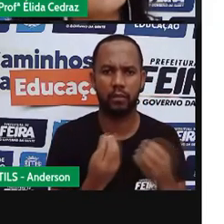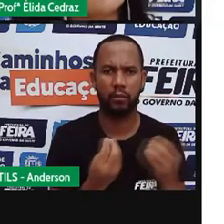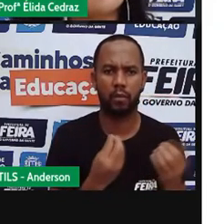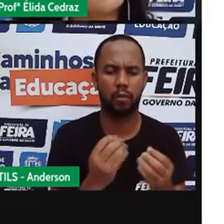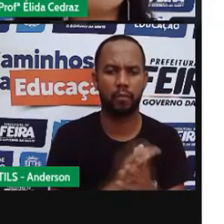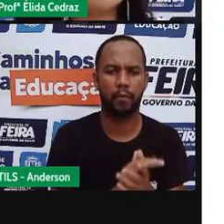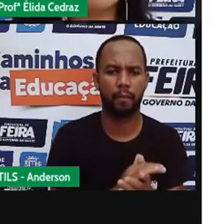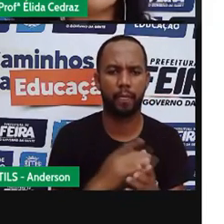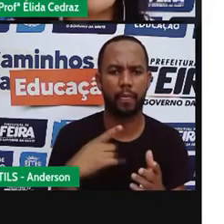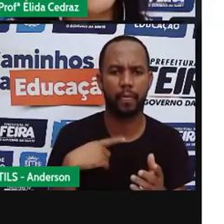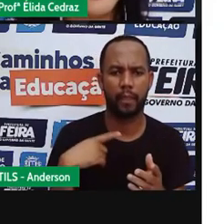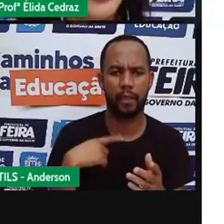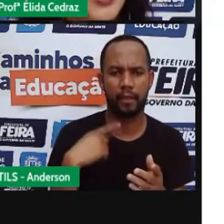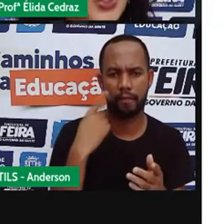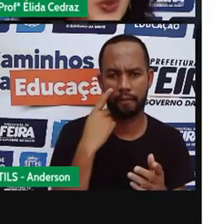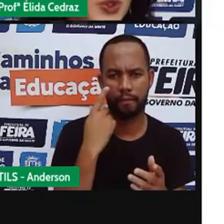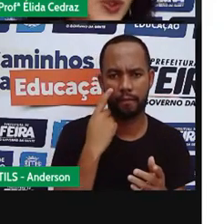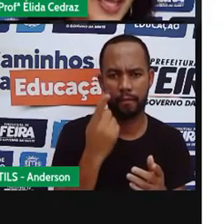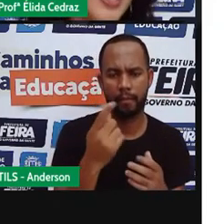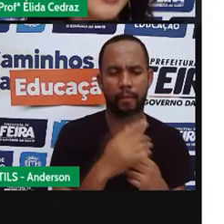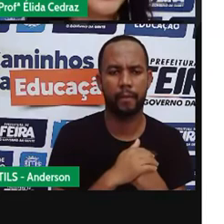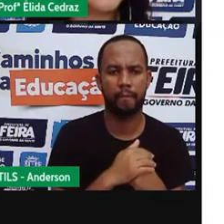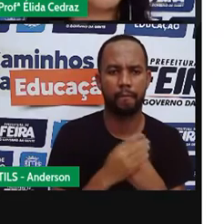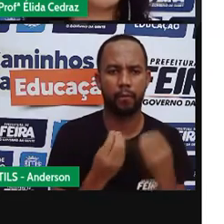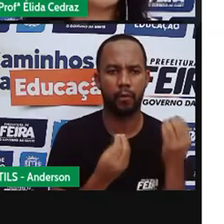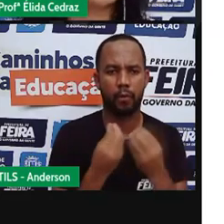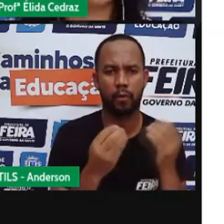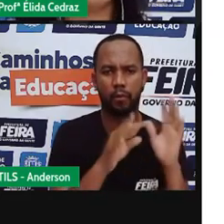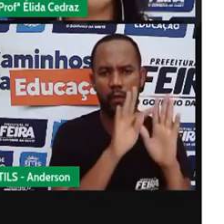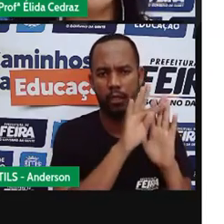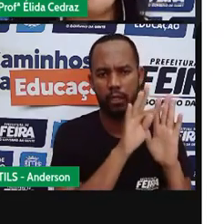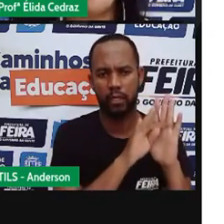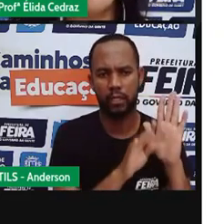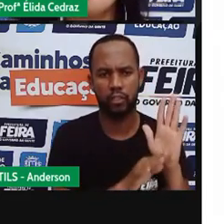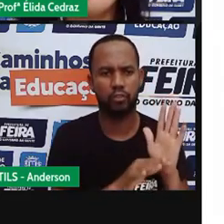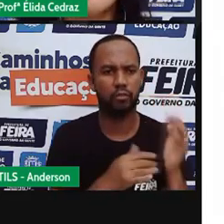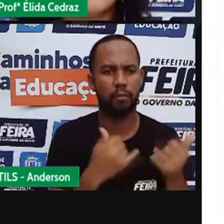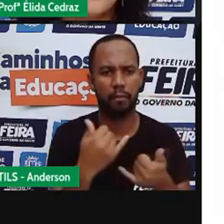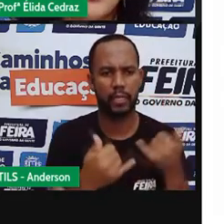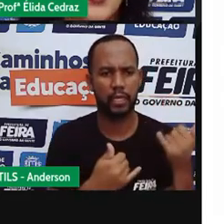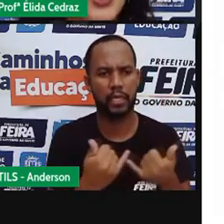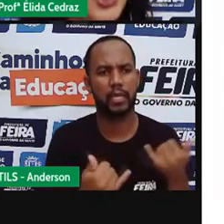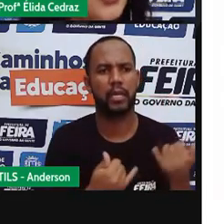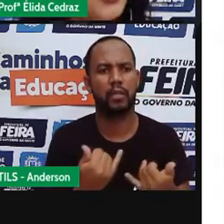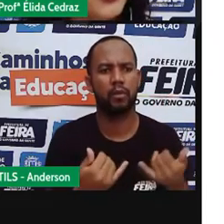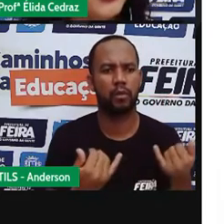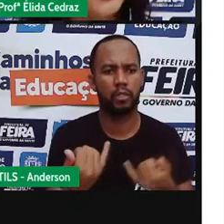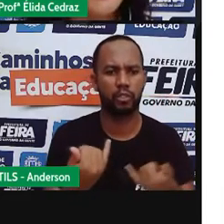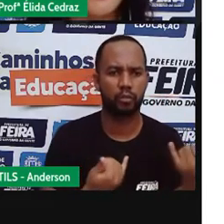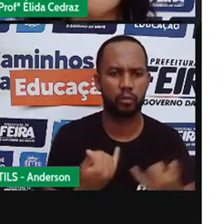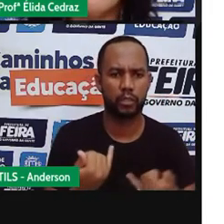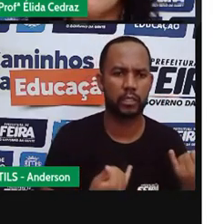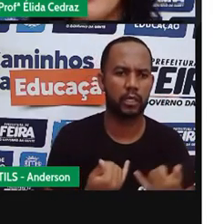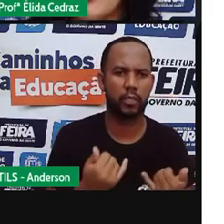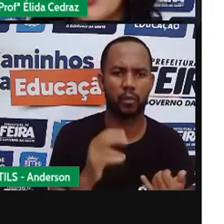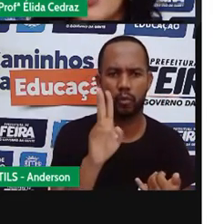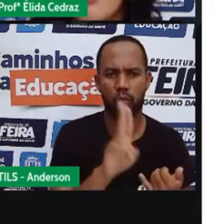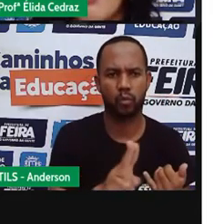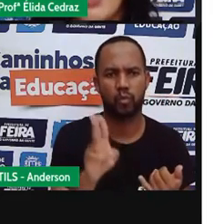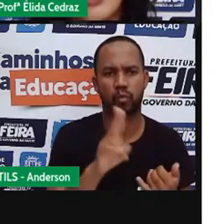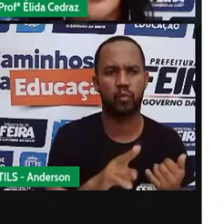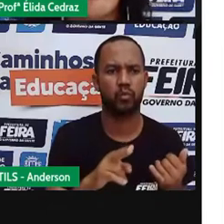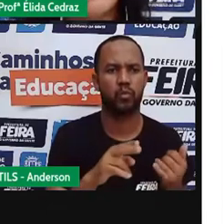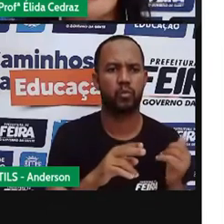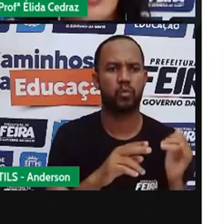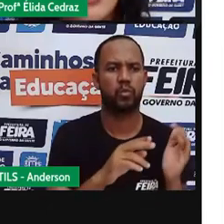nós temos a nossa revisão dos textos institucionais de confecção de brinquedo, instruções de uso, manuais de